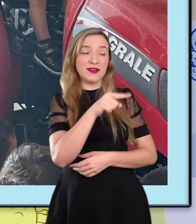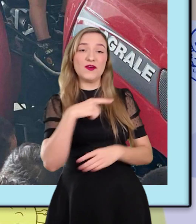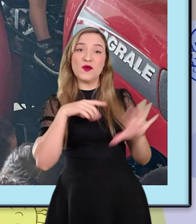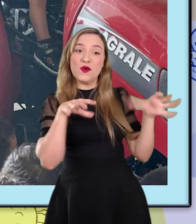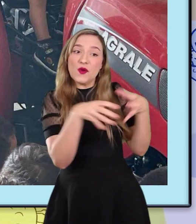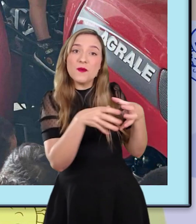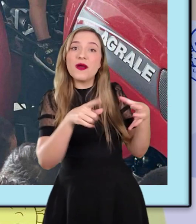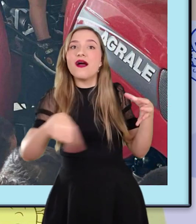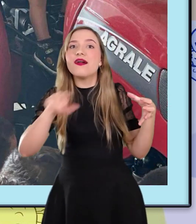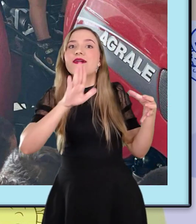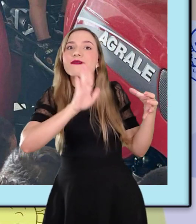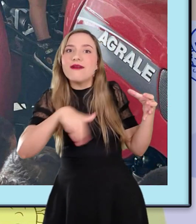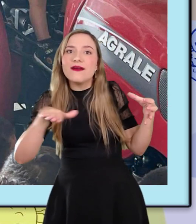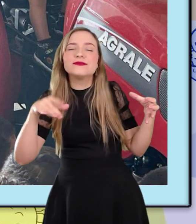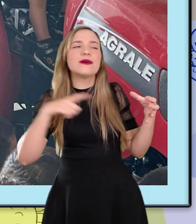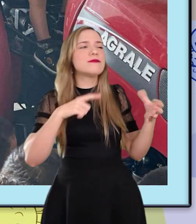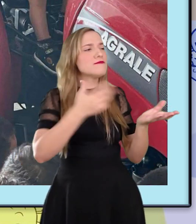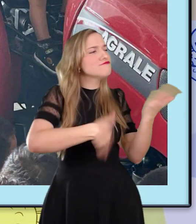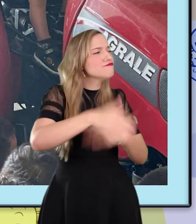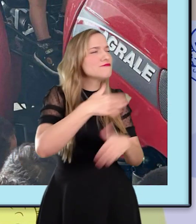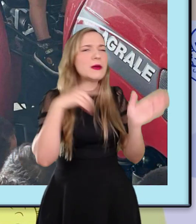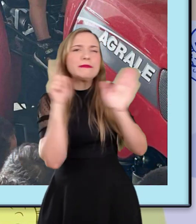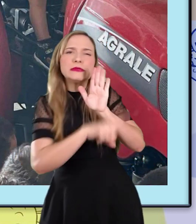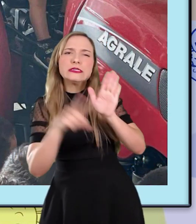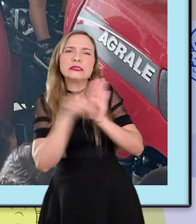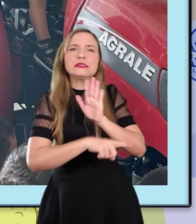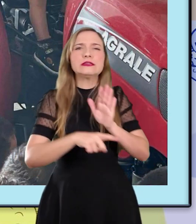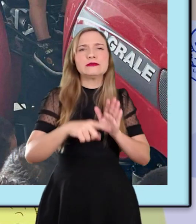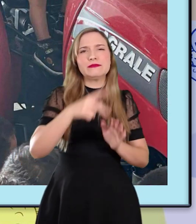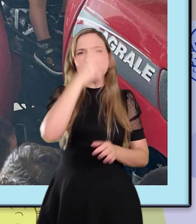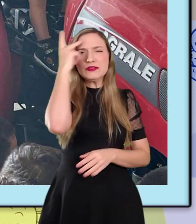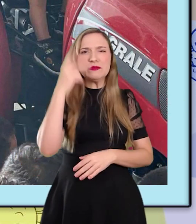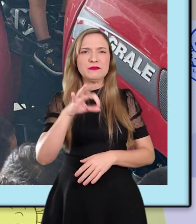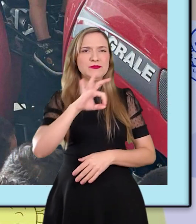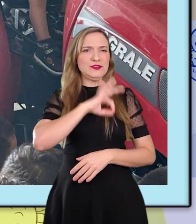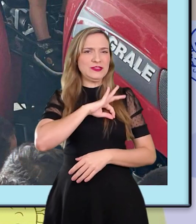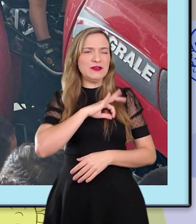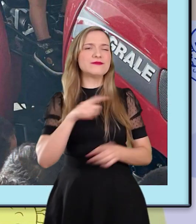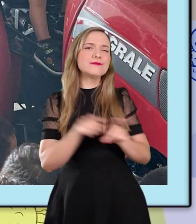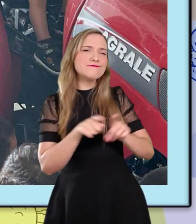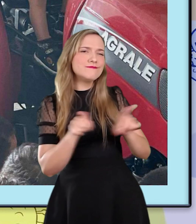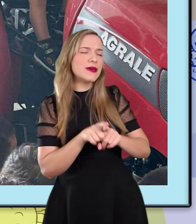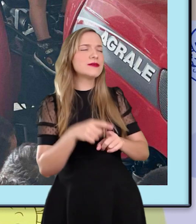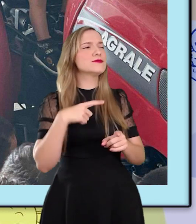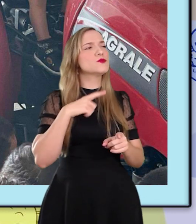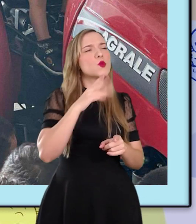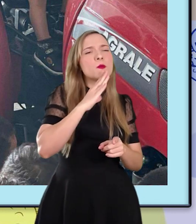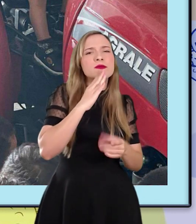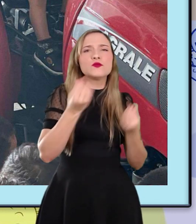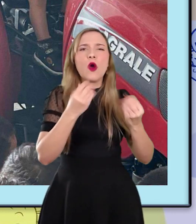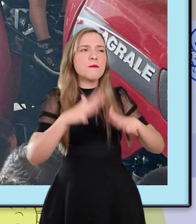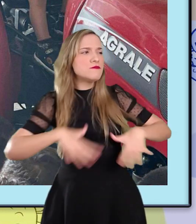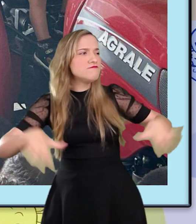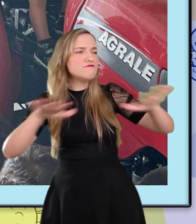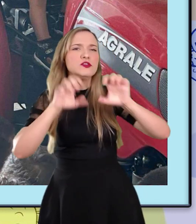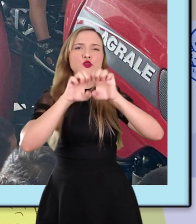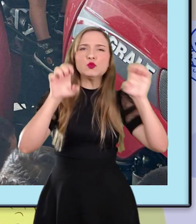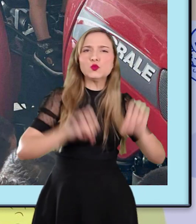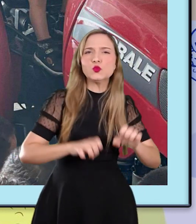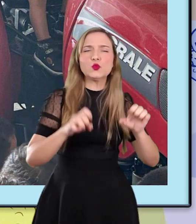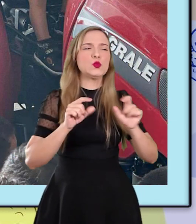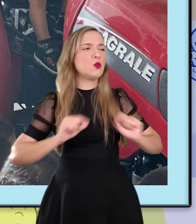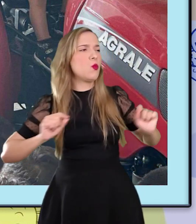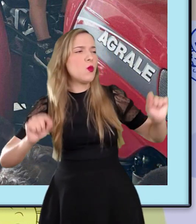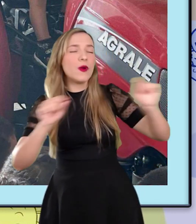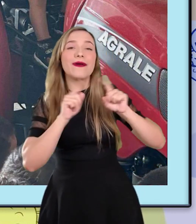E lá as crianças puderam interagir com os policiais. Puderam conhecer as instalações.